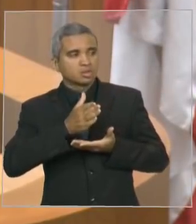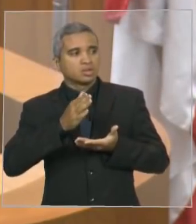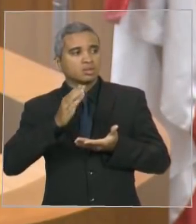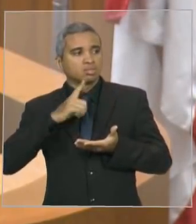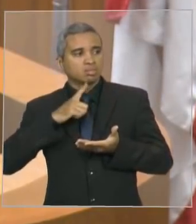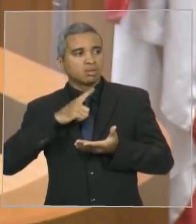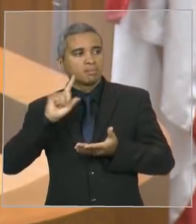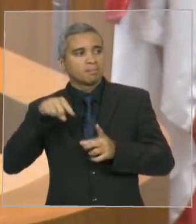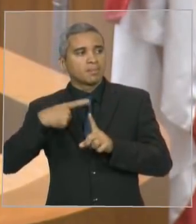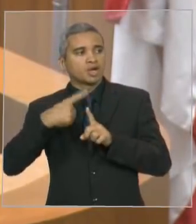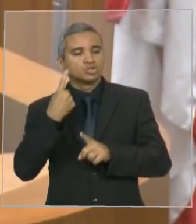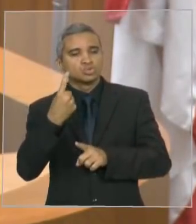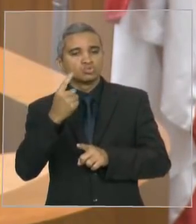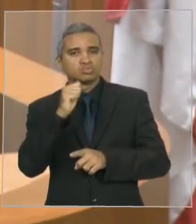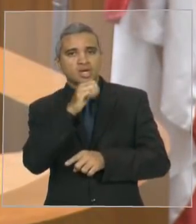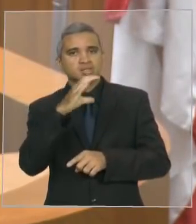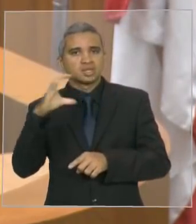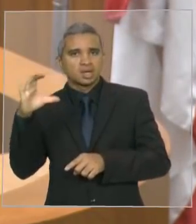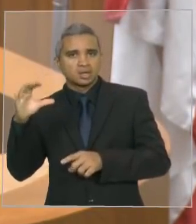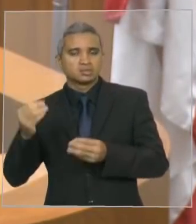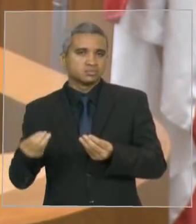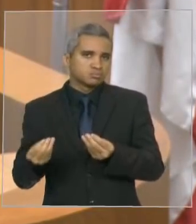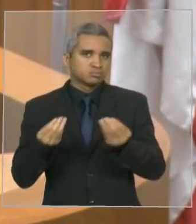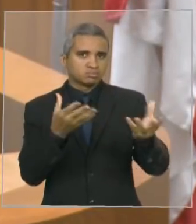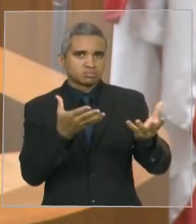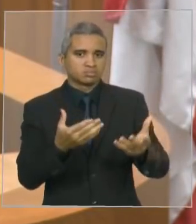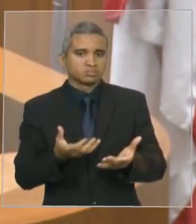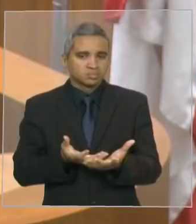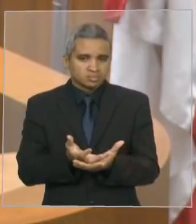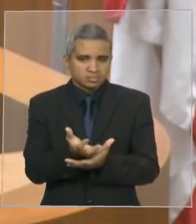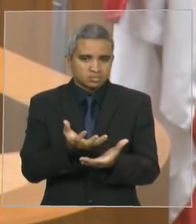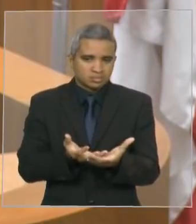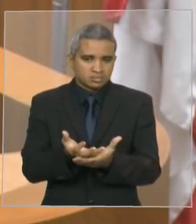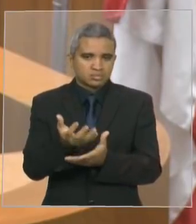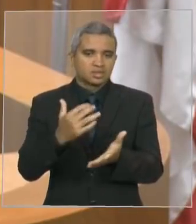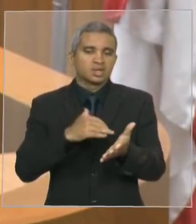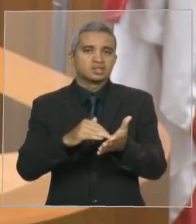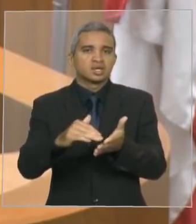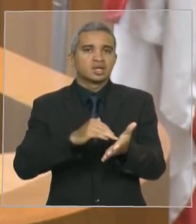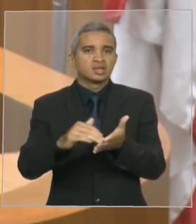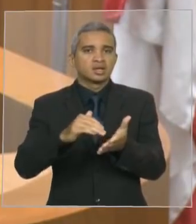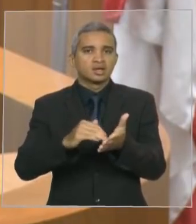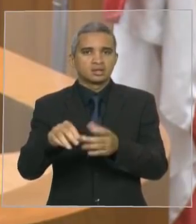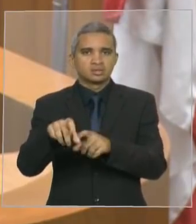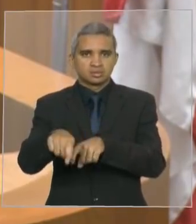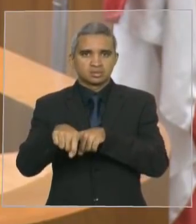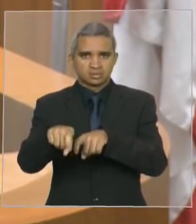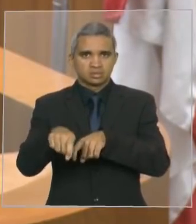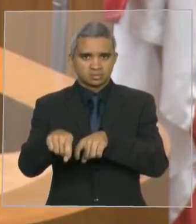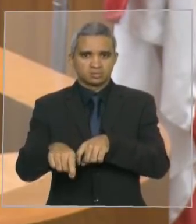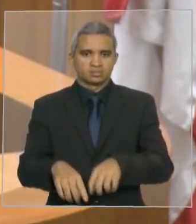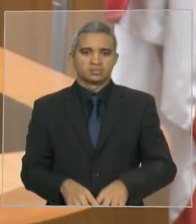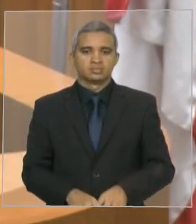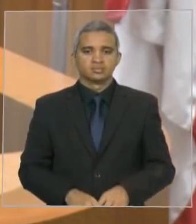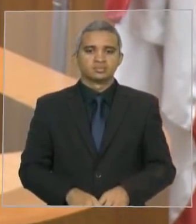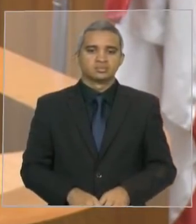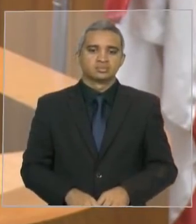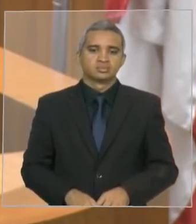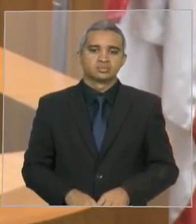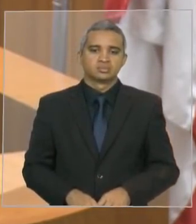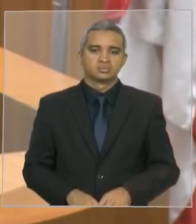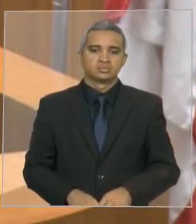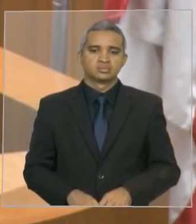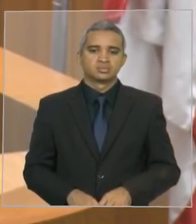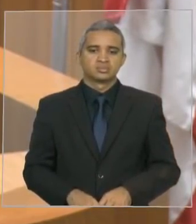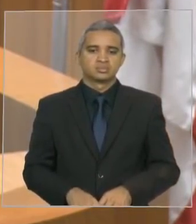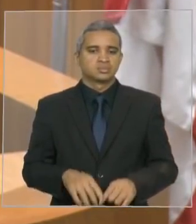Açailândia que vai ser distribuído por um programa da Secretaria de Agricultura. Nós podemos compensar por